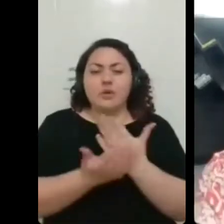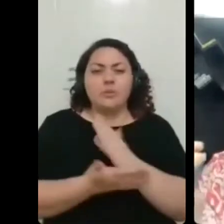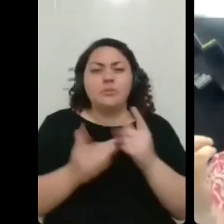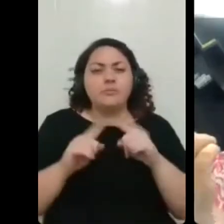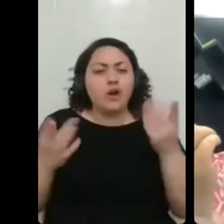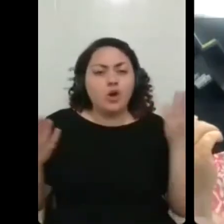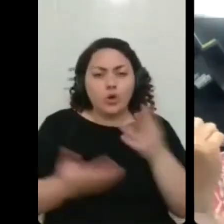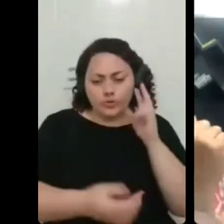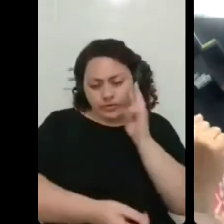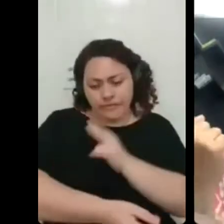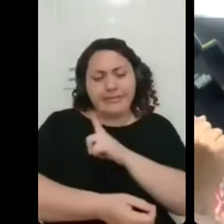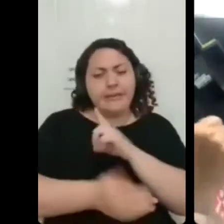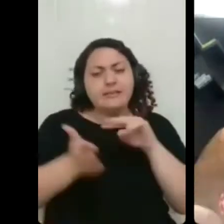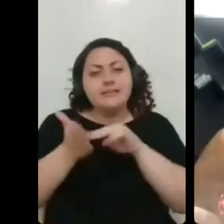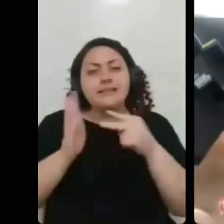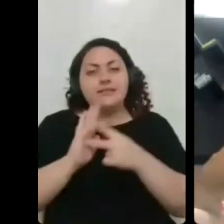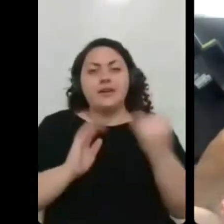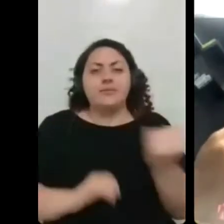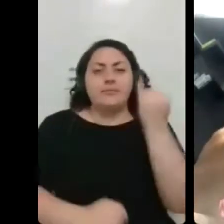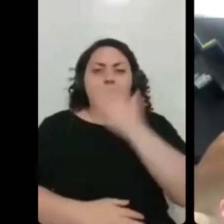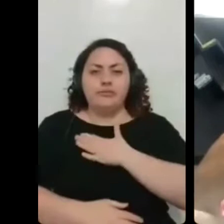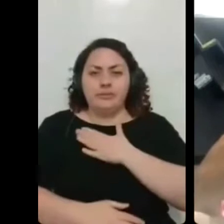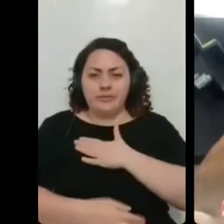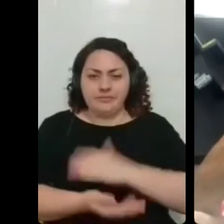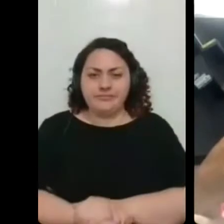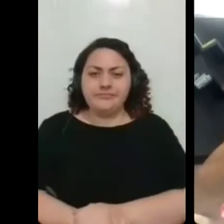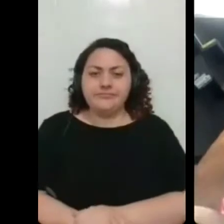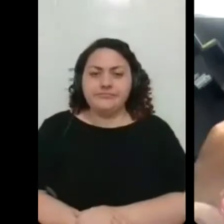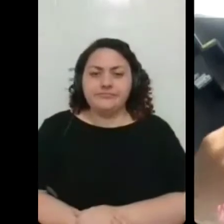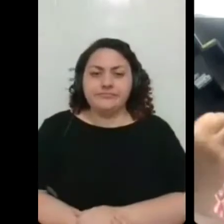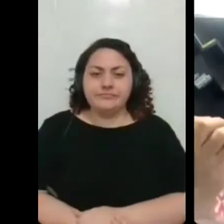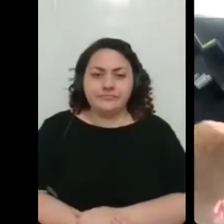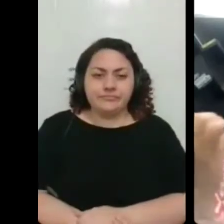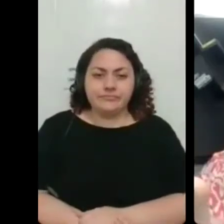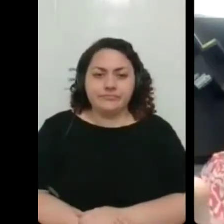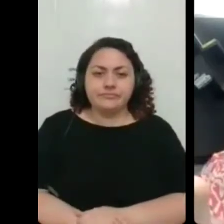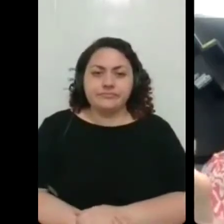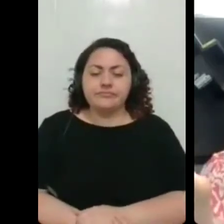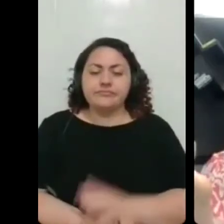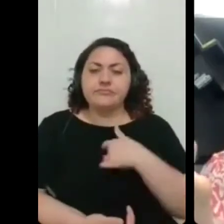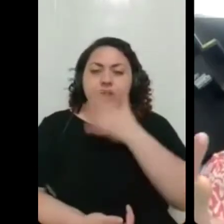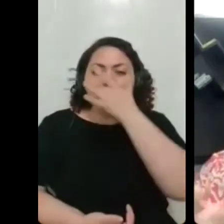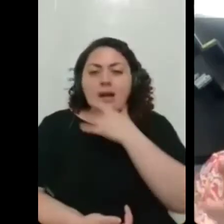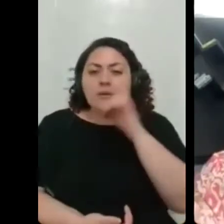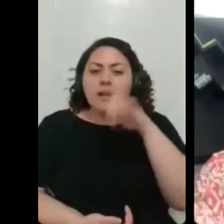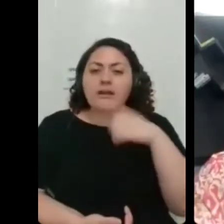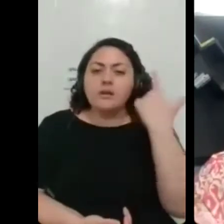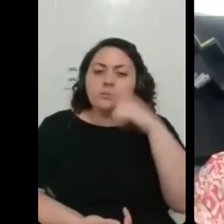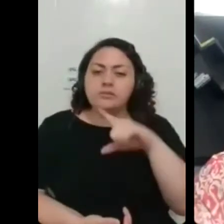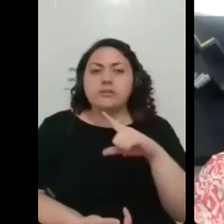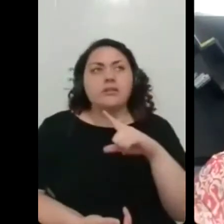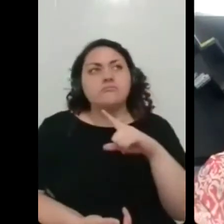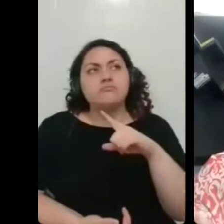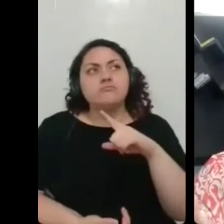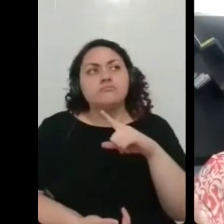tem um significado excelente pra mim então eu acho que é isso é a gente poder ressignificar até aí entende essa a